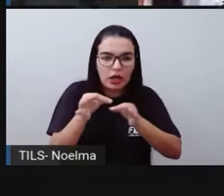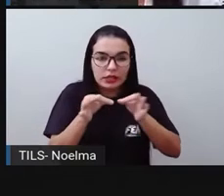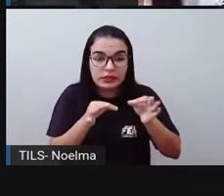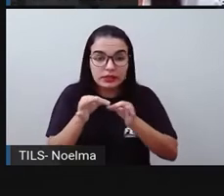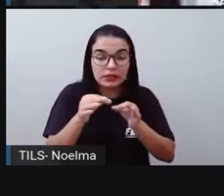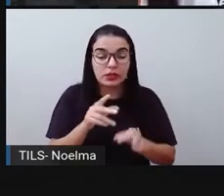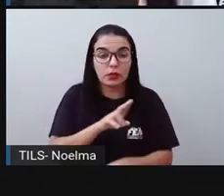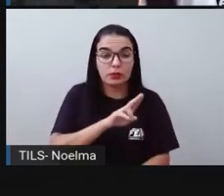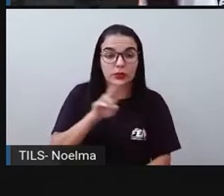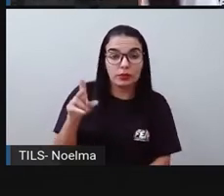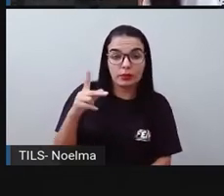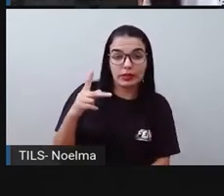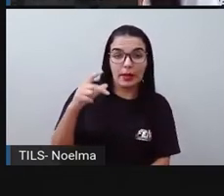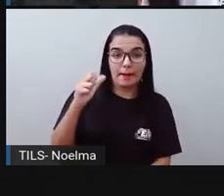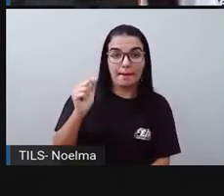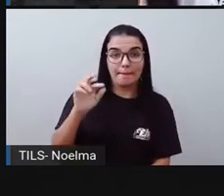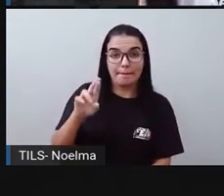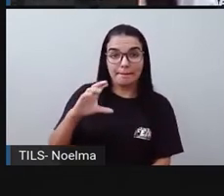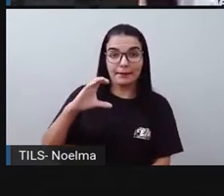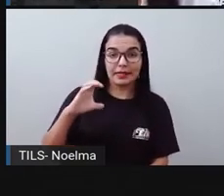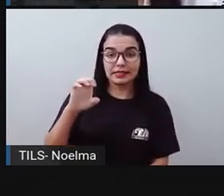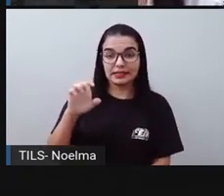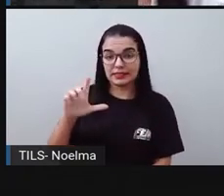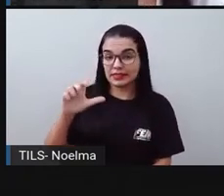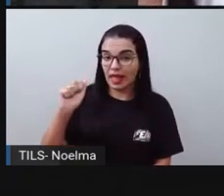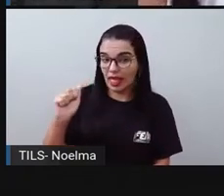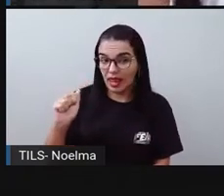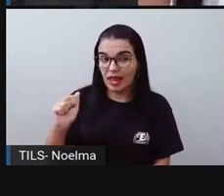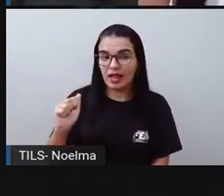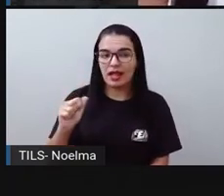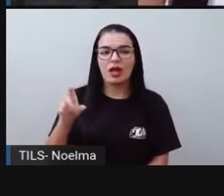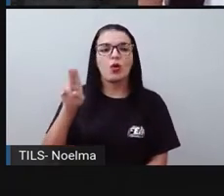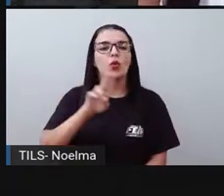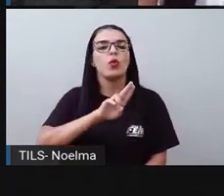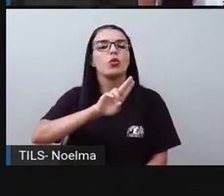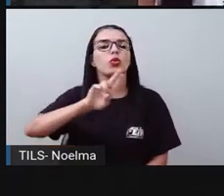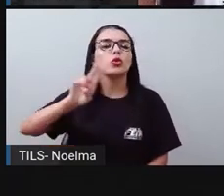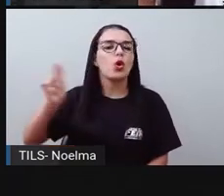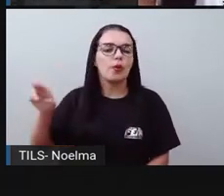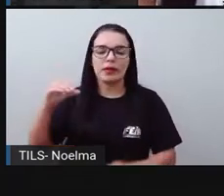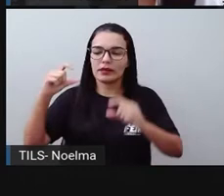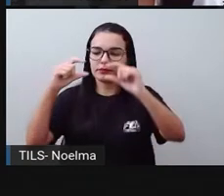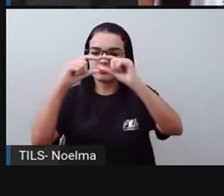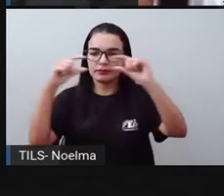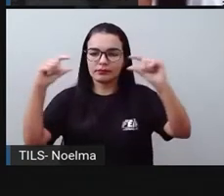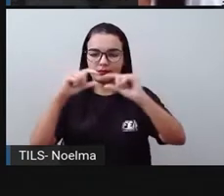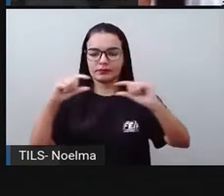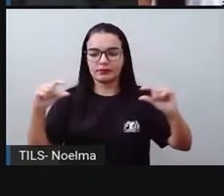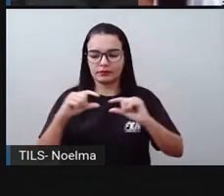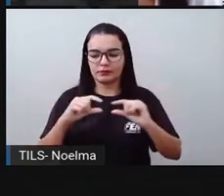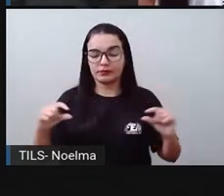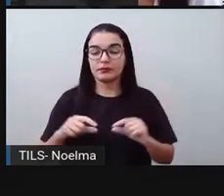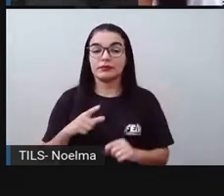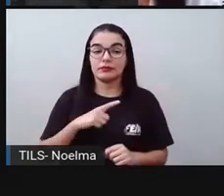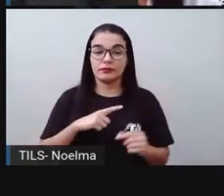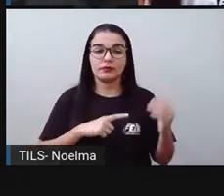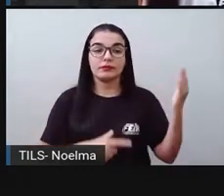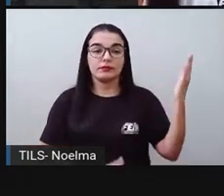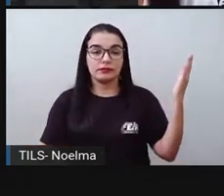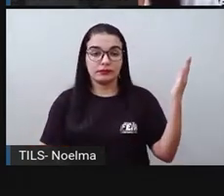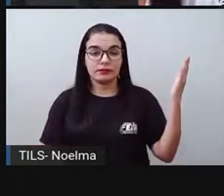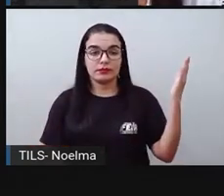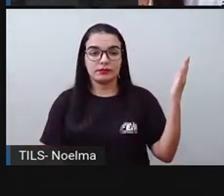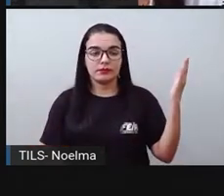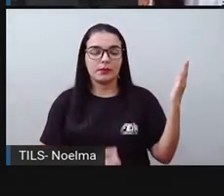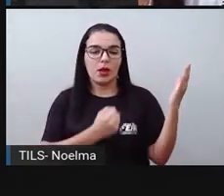Existem aí, como a gente chama, os termos que fazem parte dessa continha. Então, na adição, os